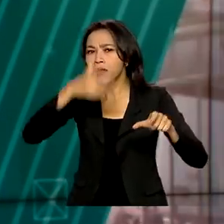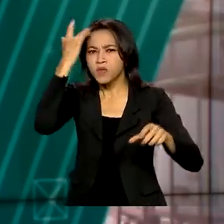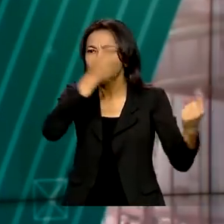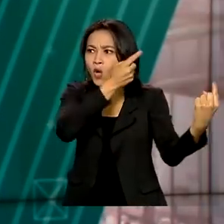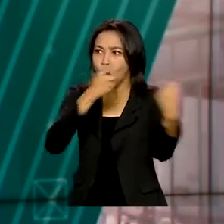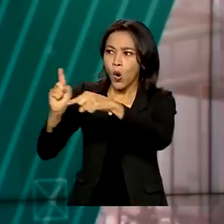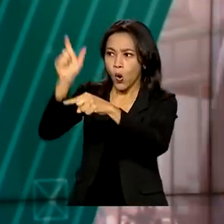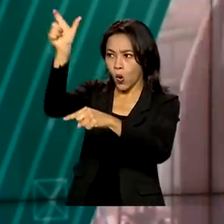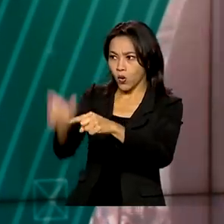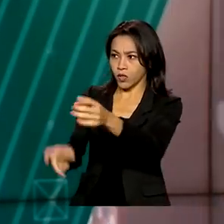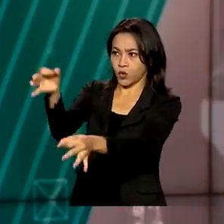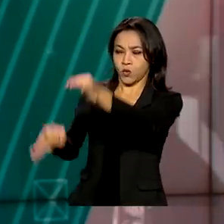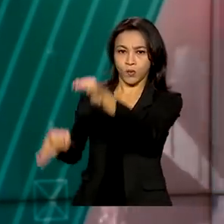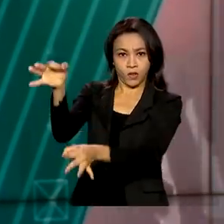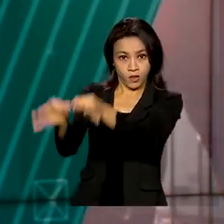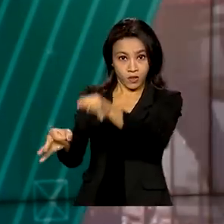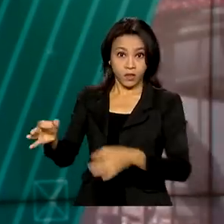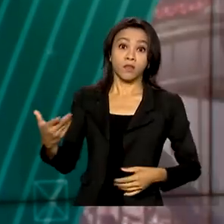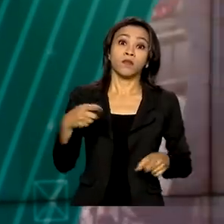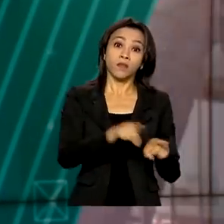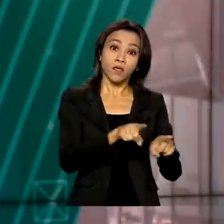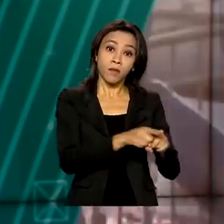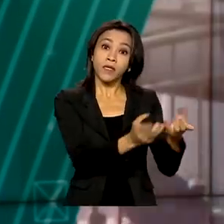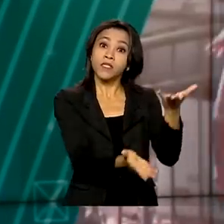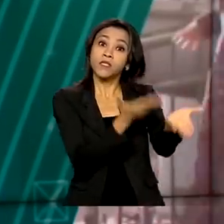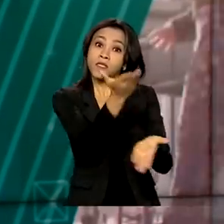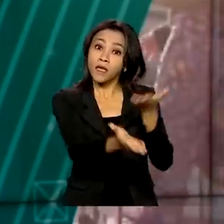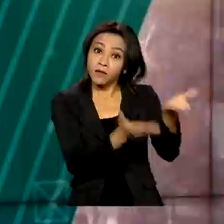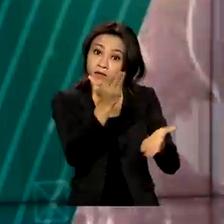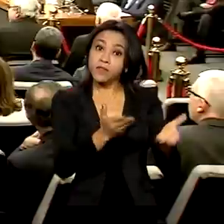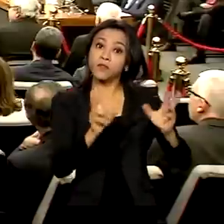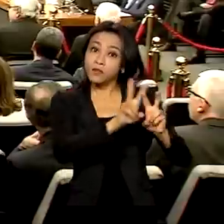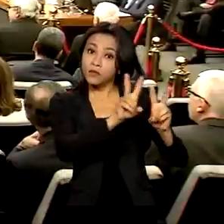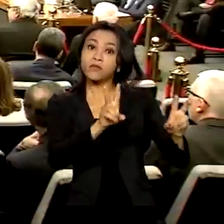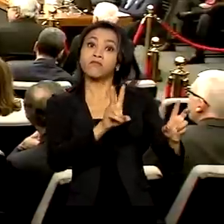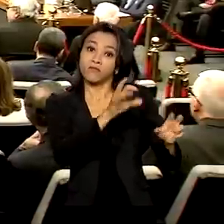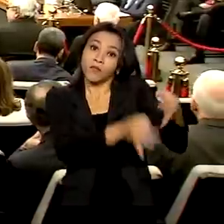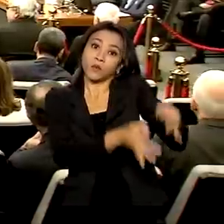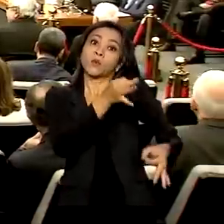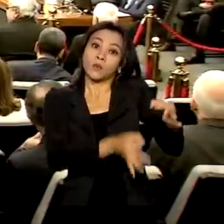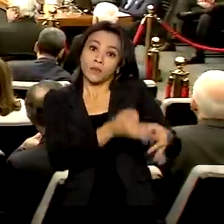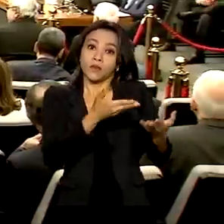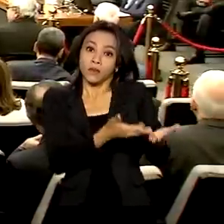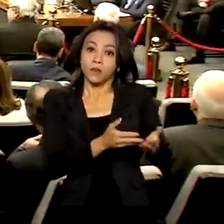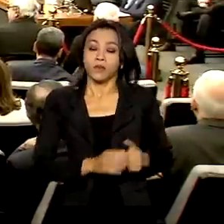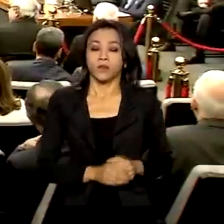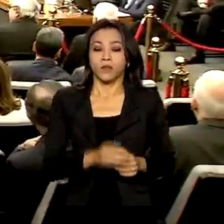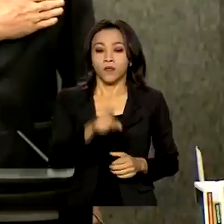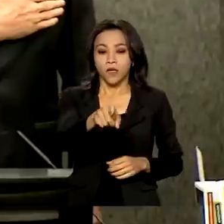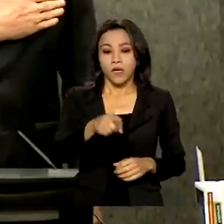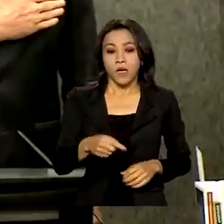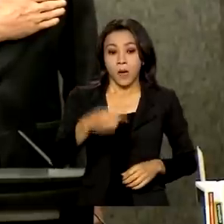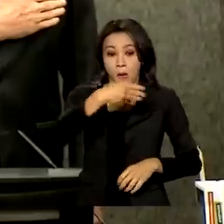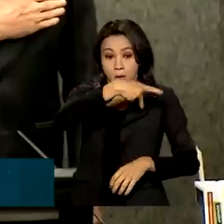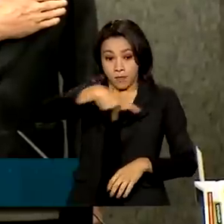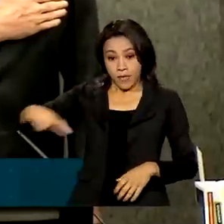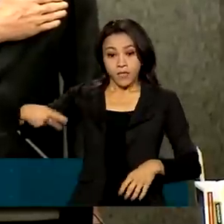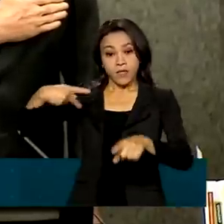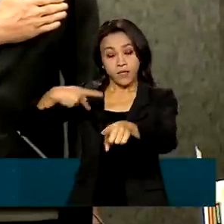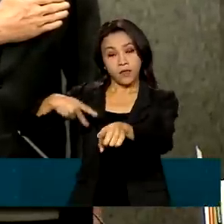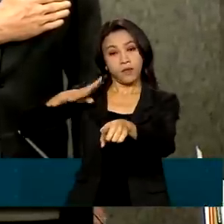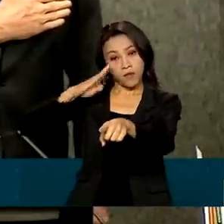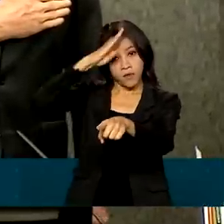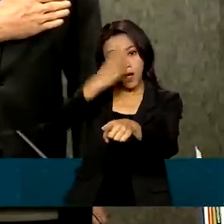juízes e também de serviços prestados pelo Judiciário. Com a presença do presidente Jair Bolsonaro,